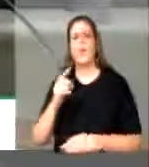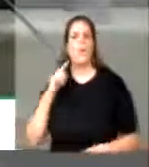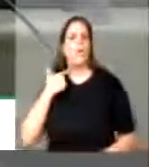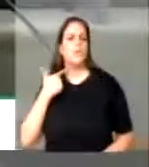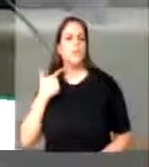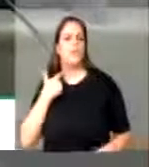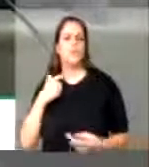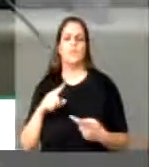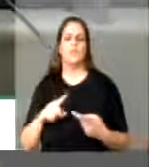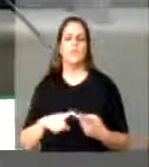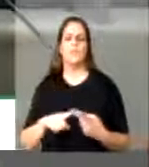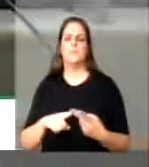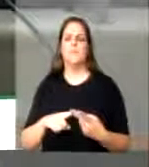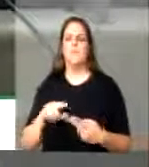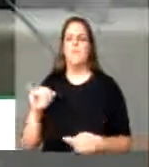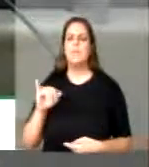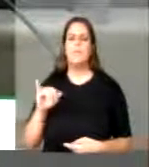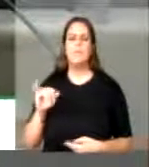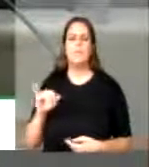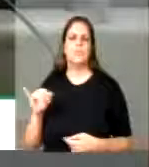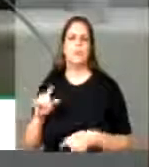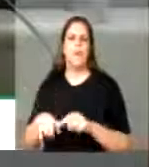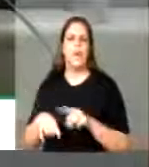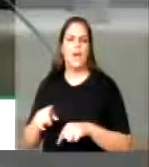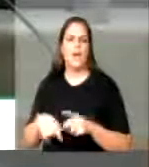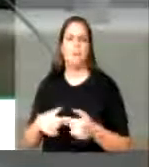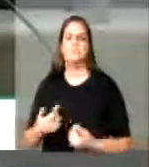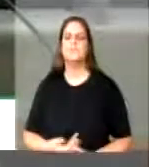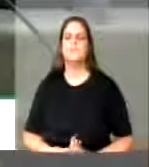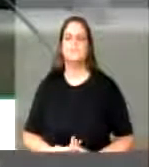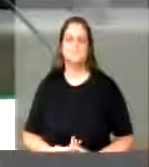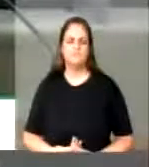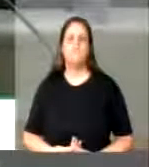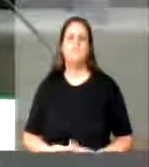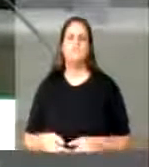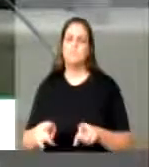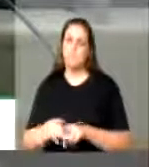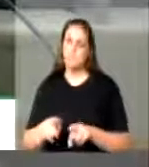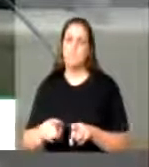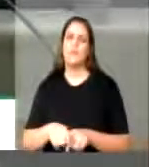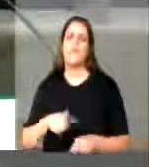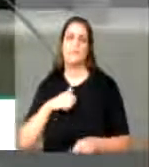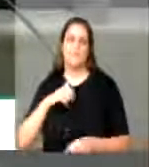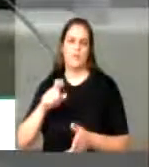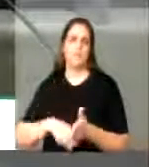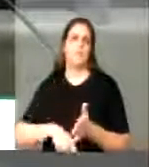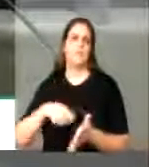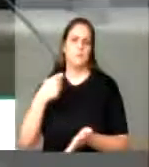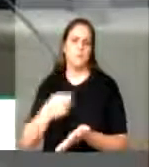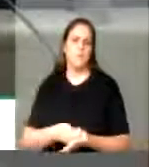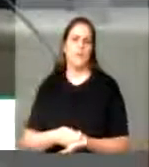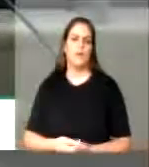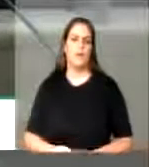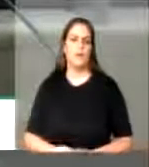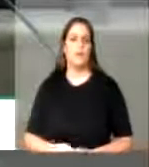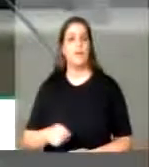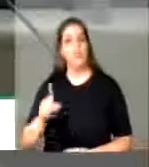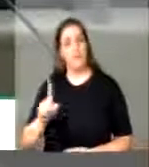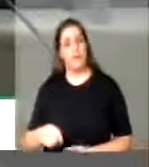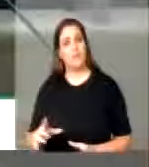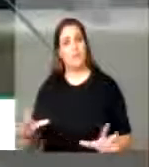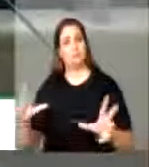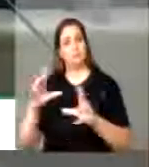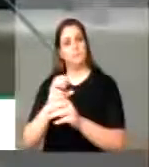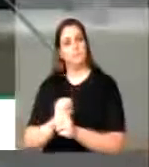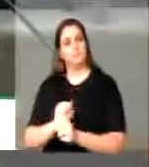e outros, que compõem a base financeira do sistema da Seguridade Social